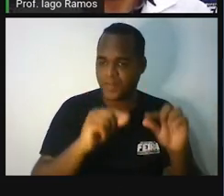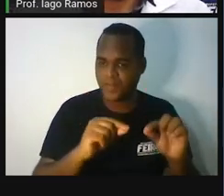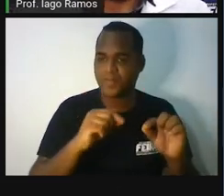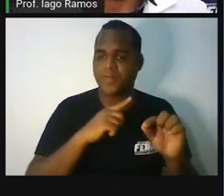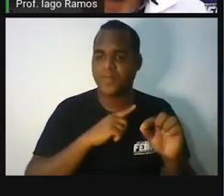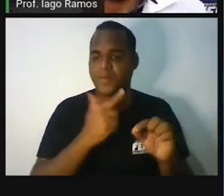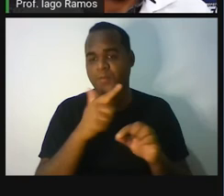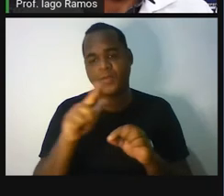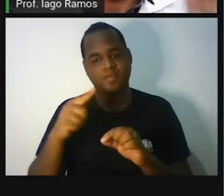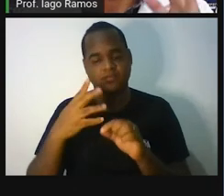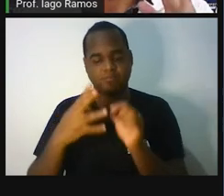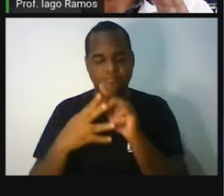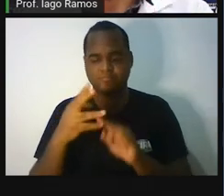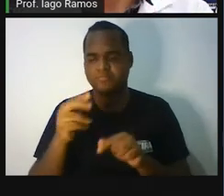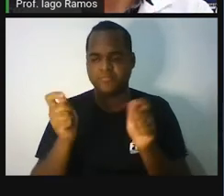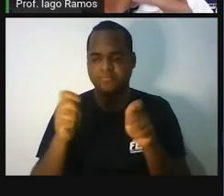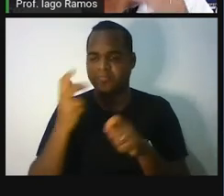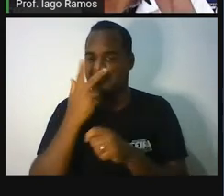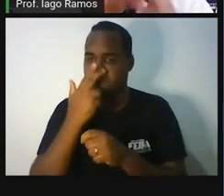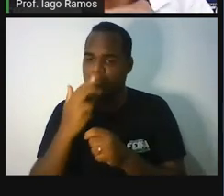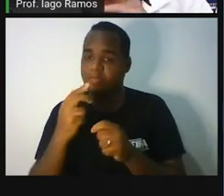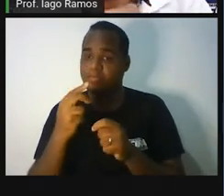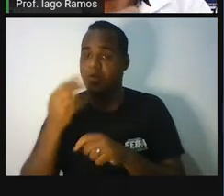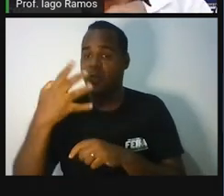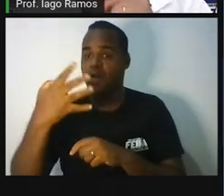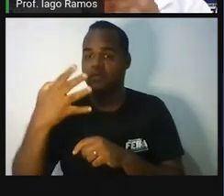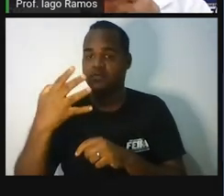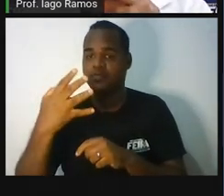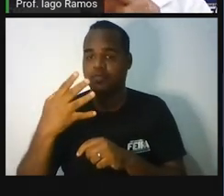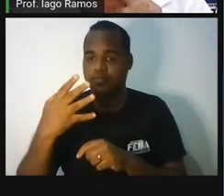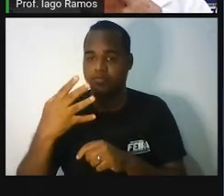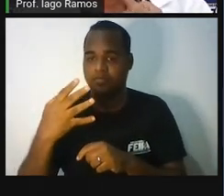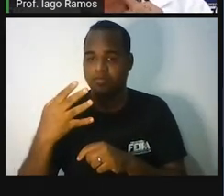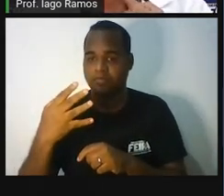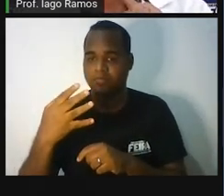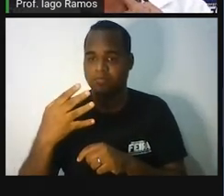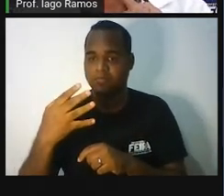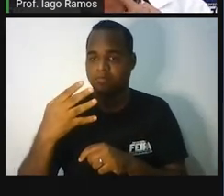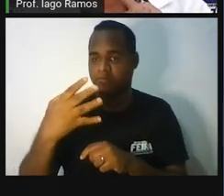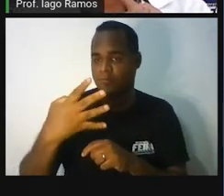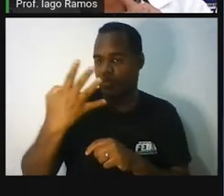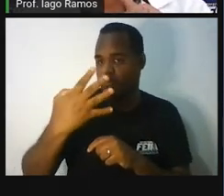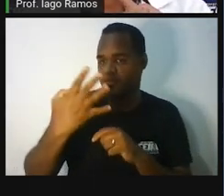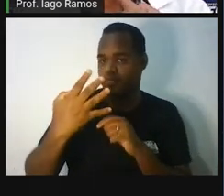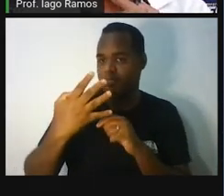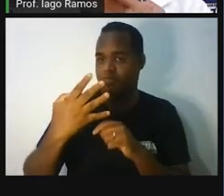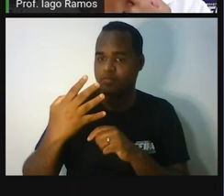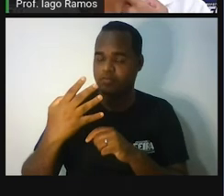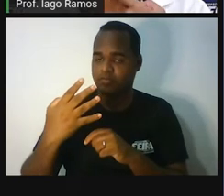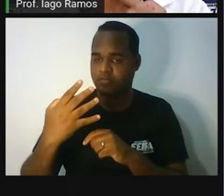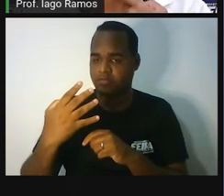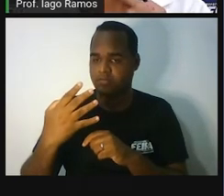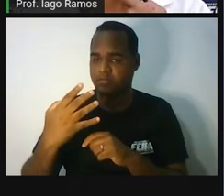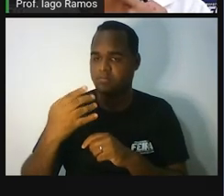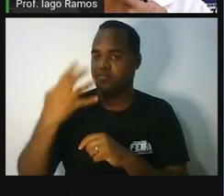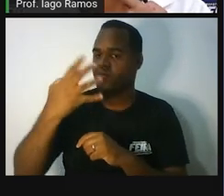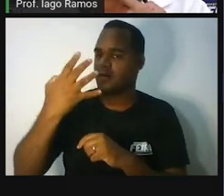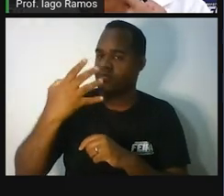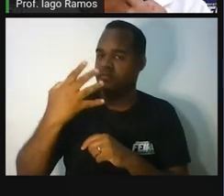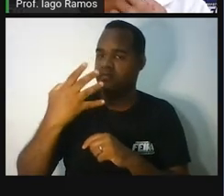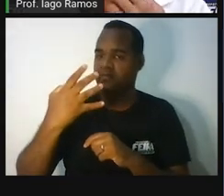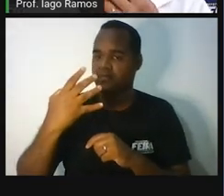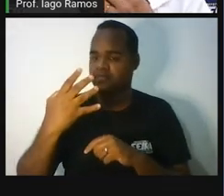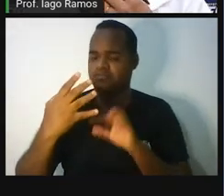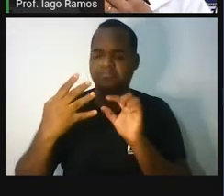sua quarta parte, reduzido à sua quarta parte, quarta parte... O que é quarta parte?